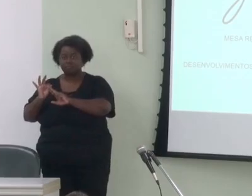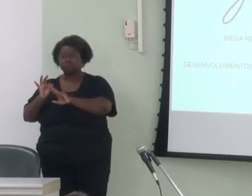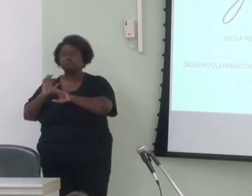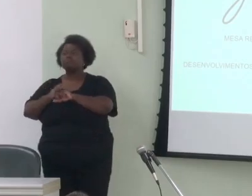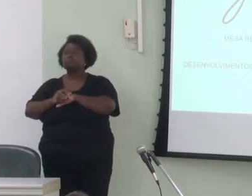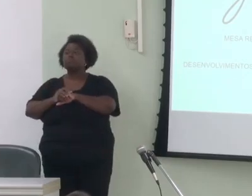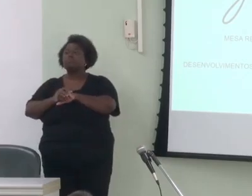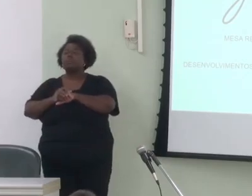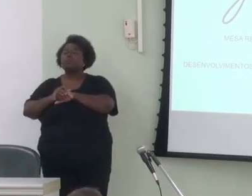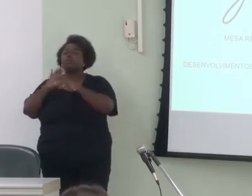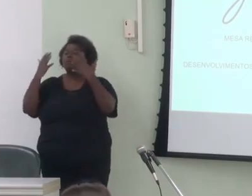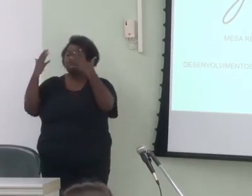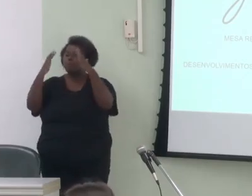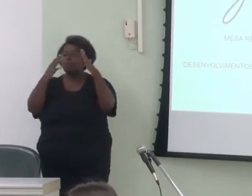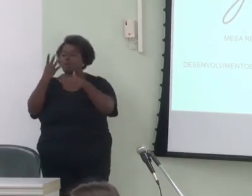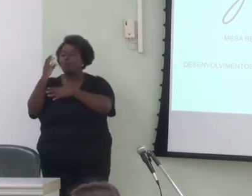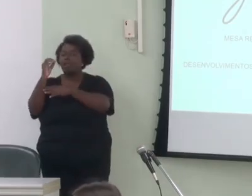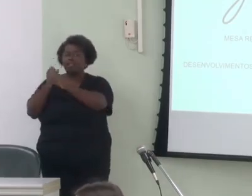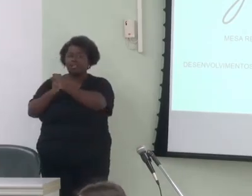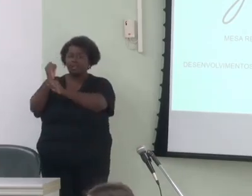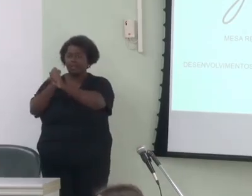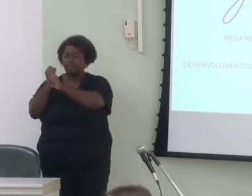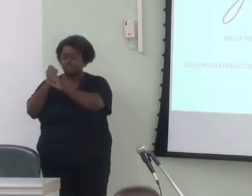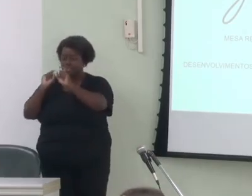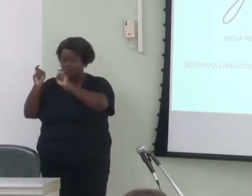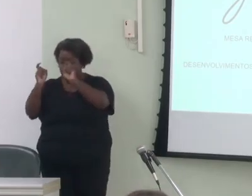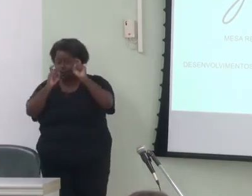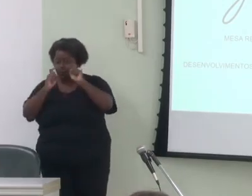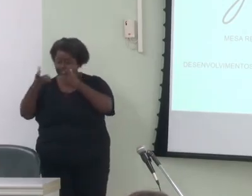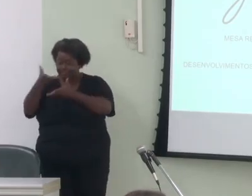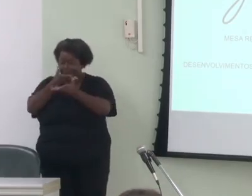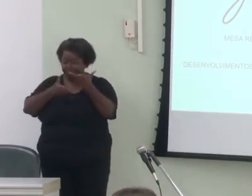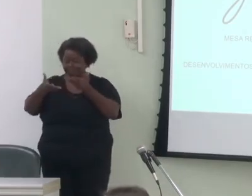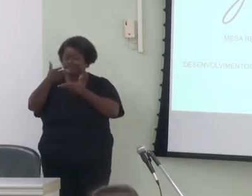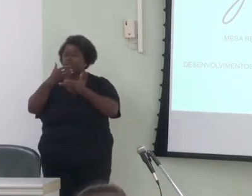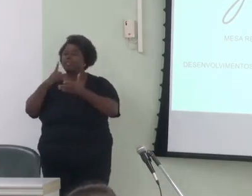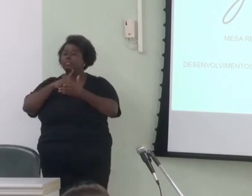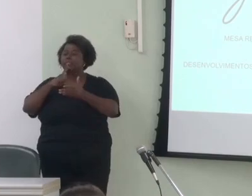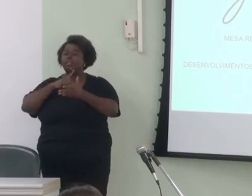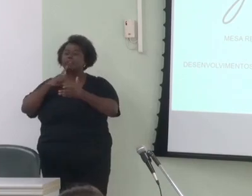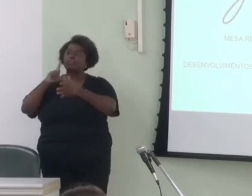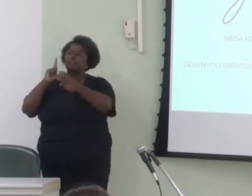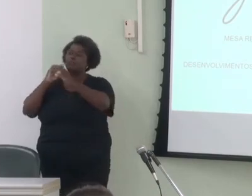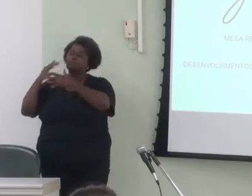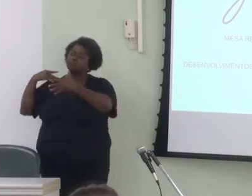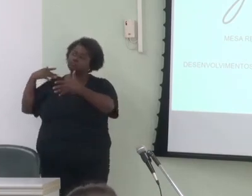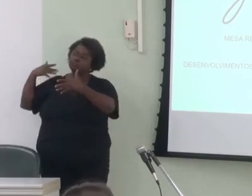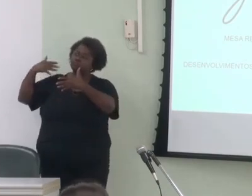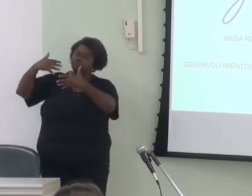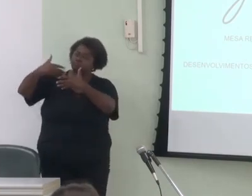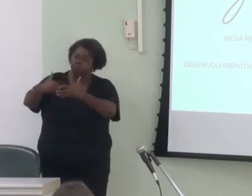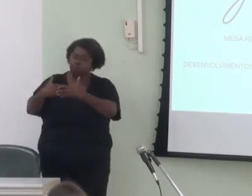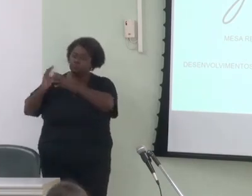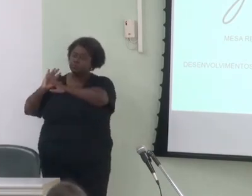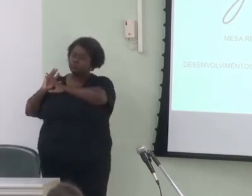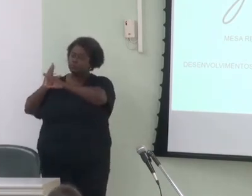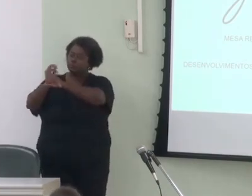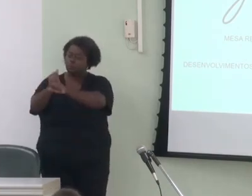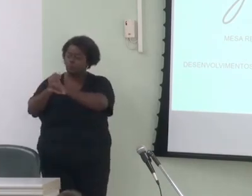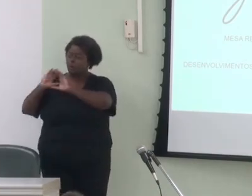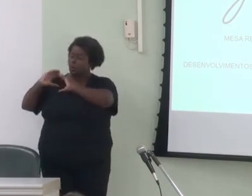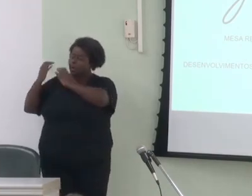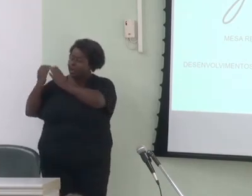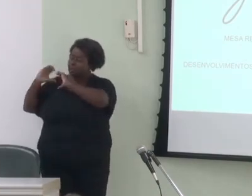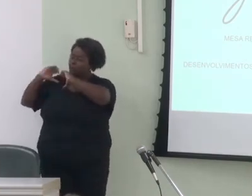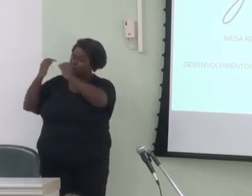comemorar os 40 anos das nossas reuniões, organizou uma retrospectiva de todas as edições dos congressos da Gramática